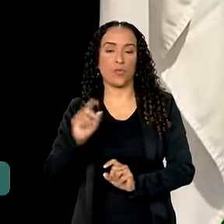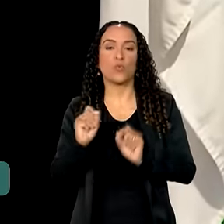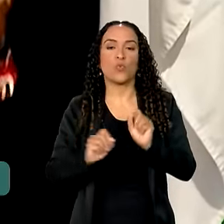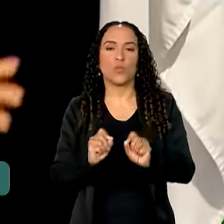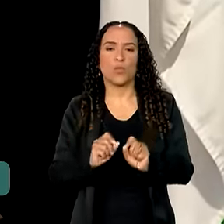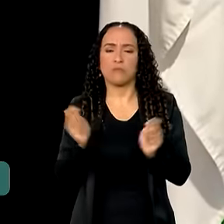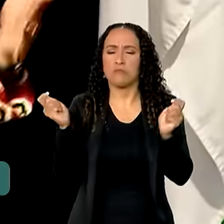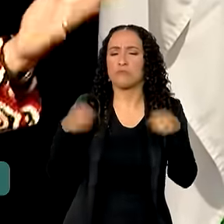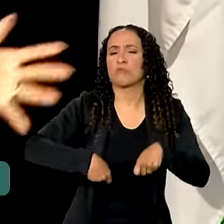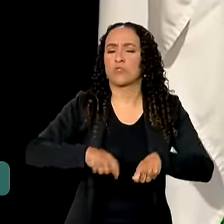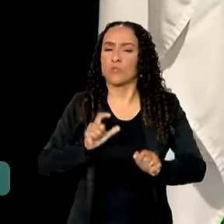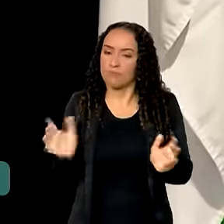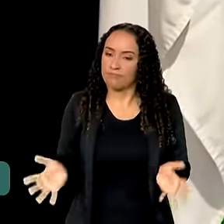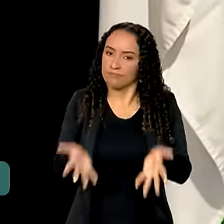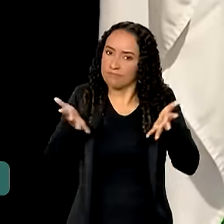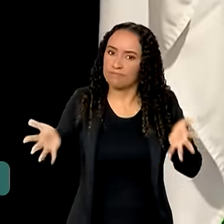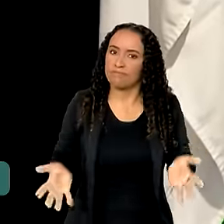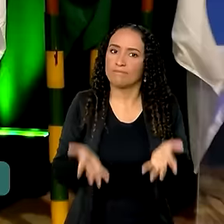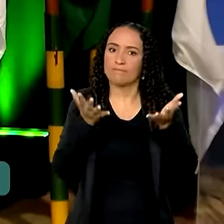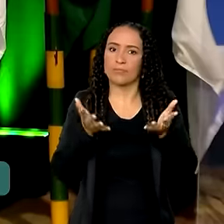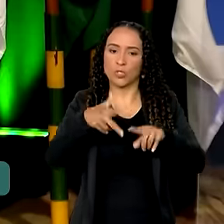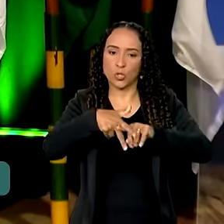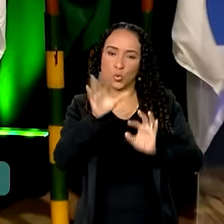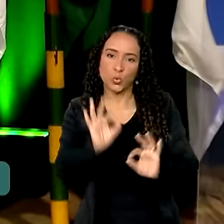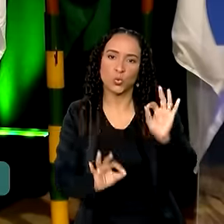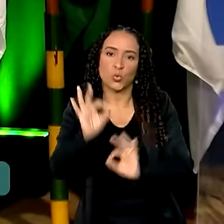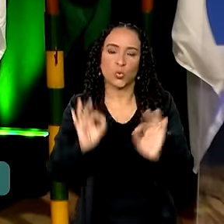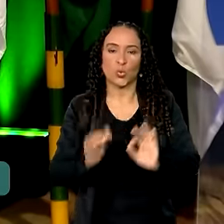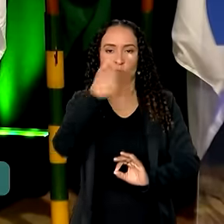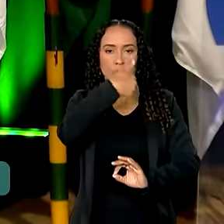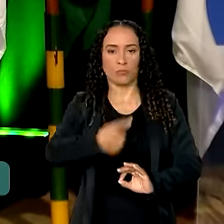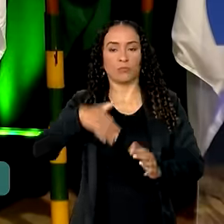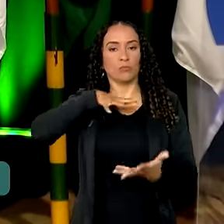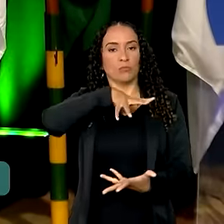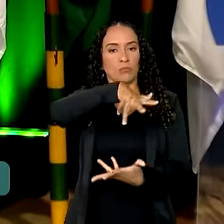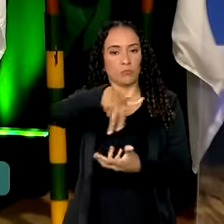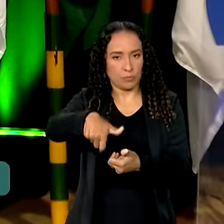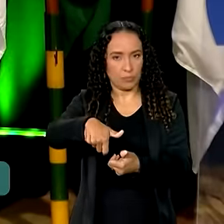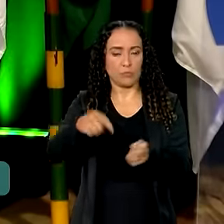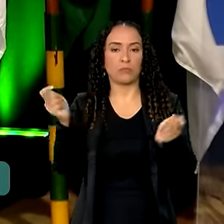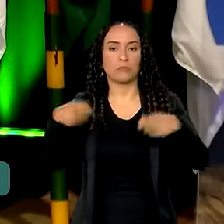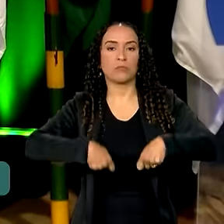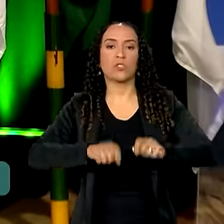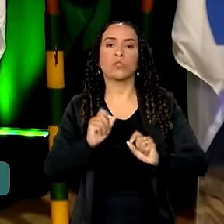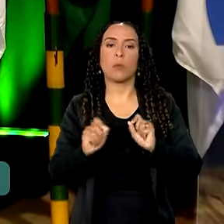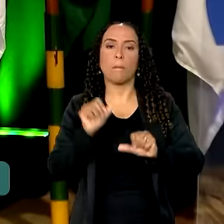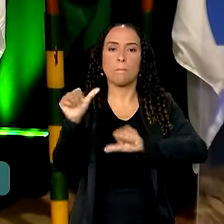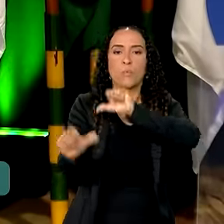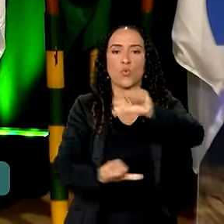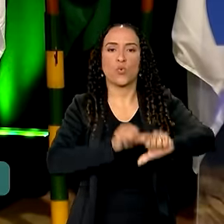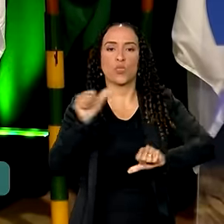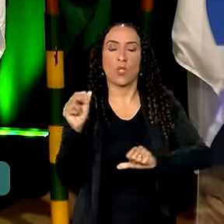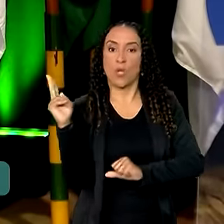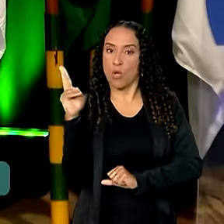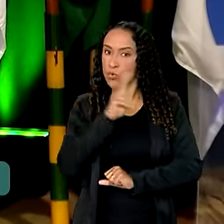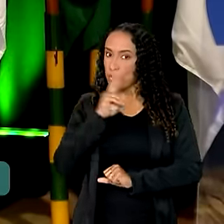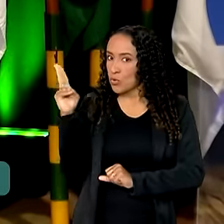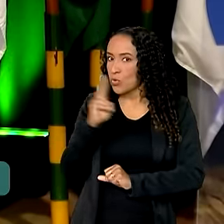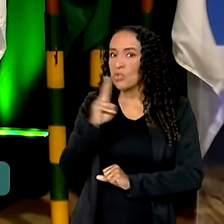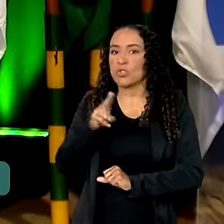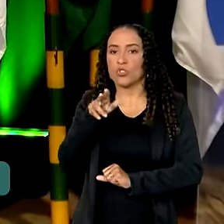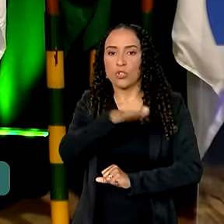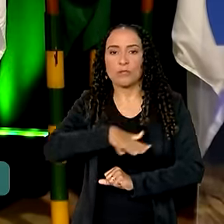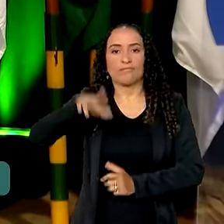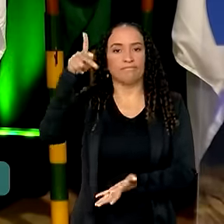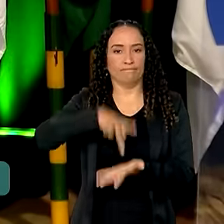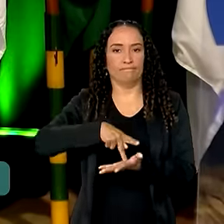seja possível promover uma reforma na governança global que possibilite mudanças urgentes na